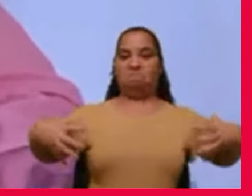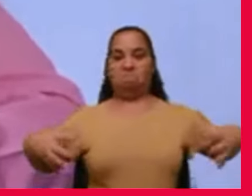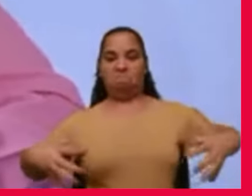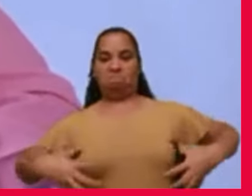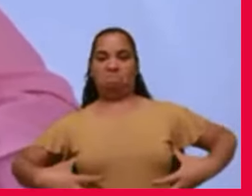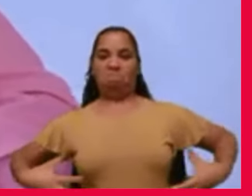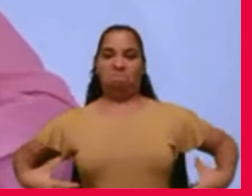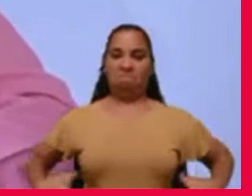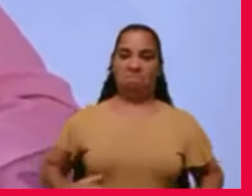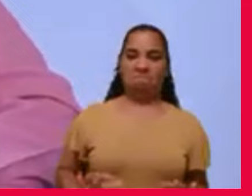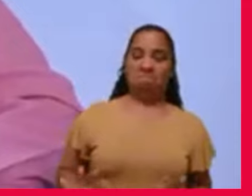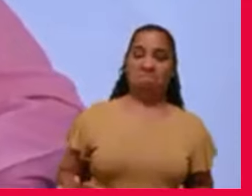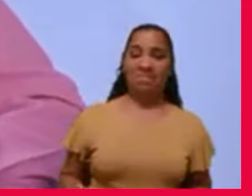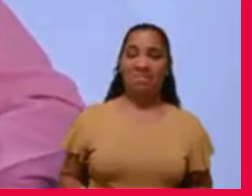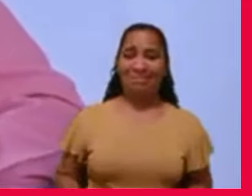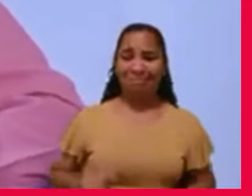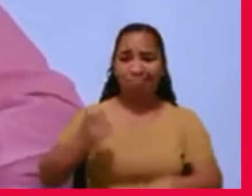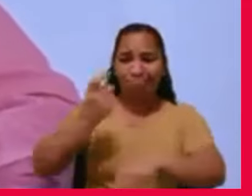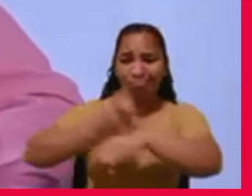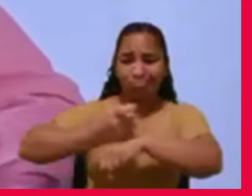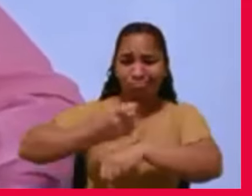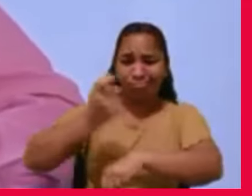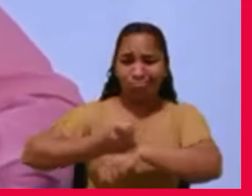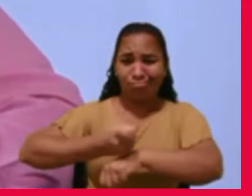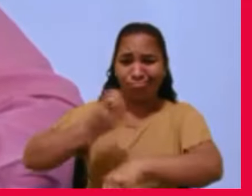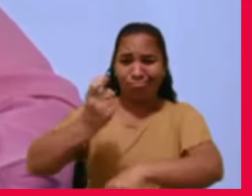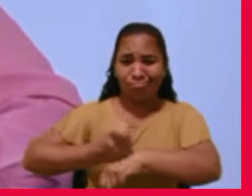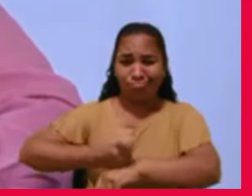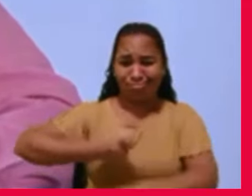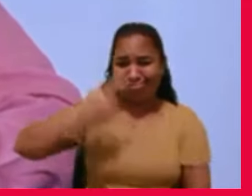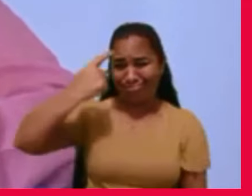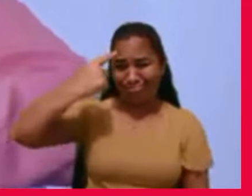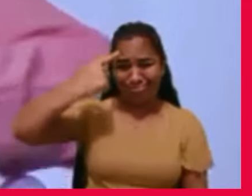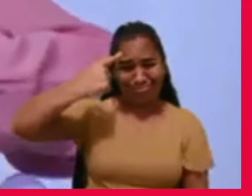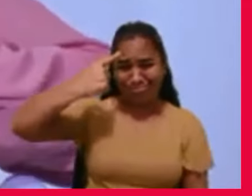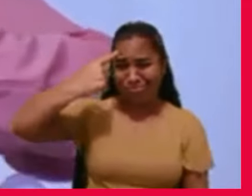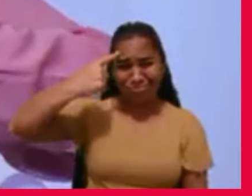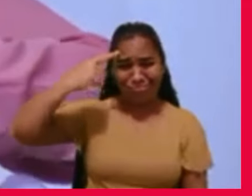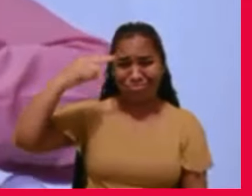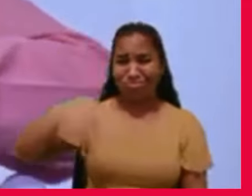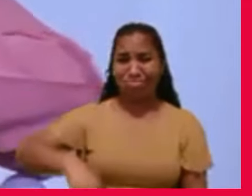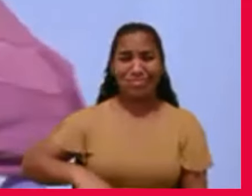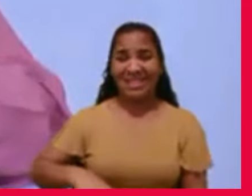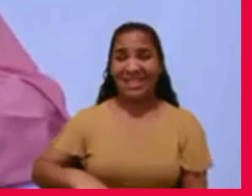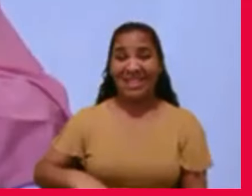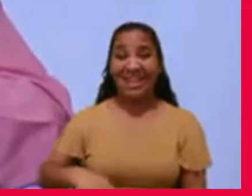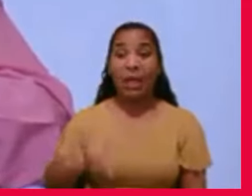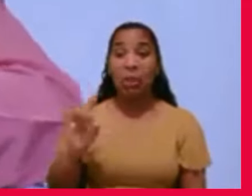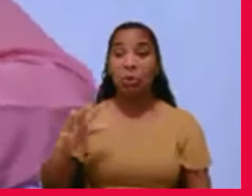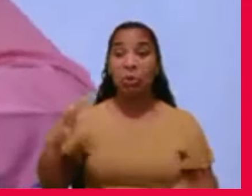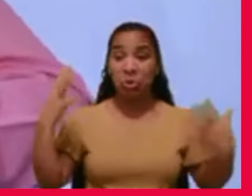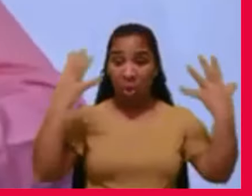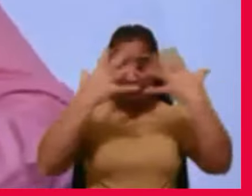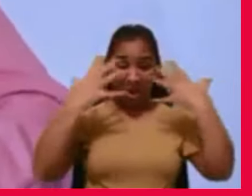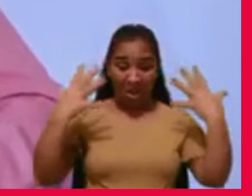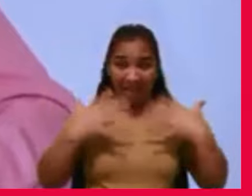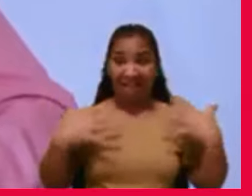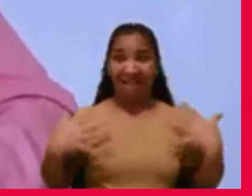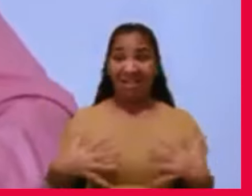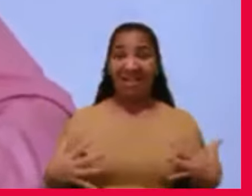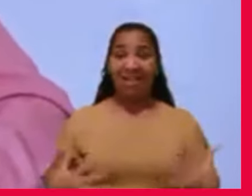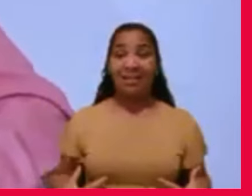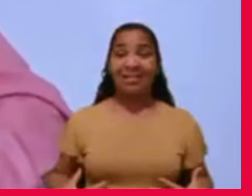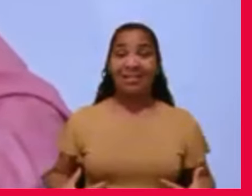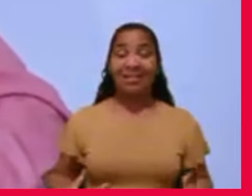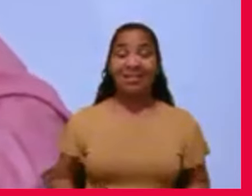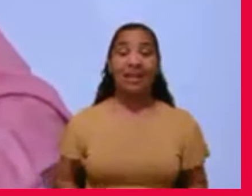tão ignorantes, são tão empáfios, que é, só tem mesmo a casca, tem uma temporada em que